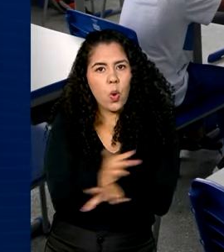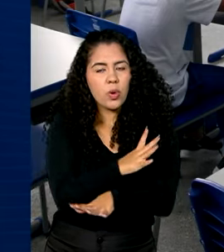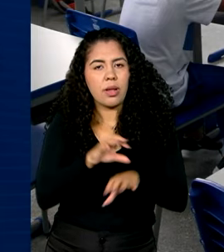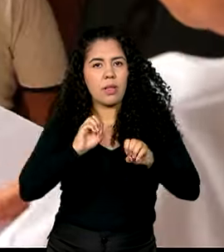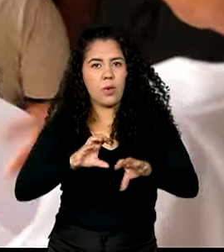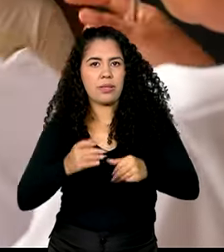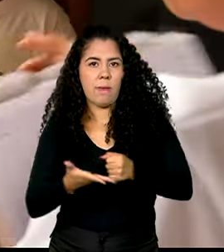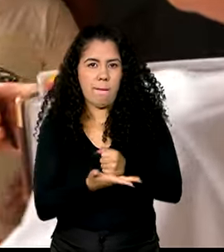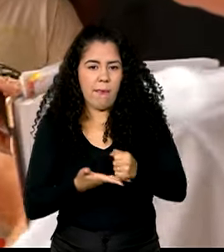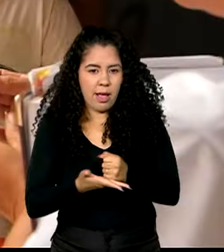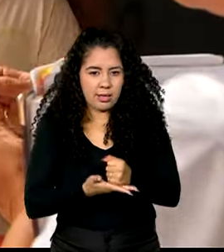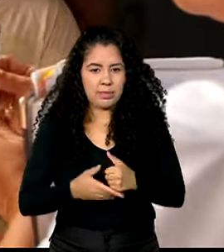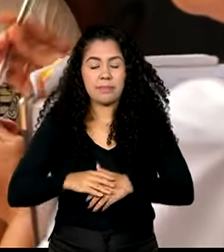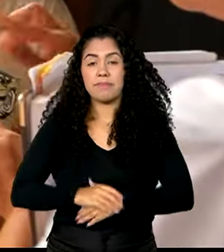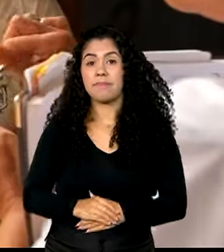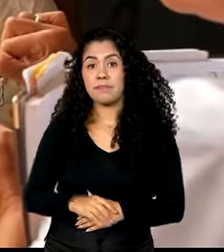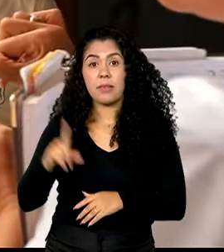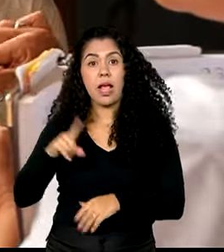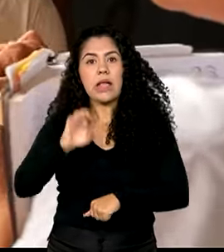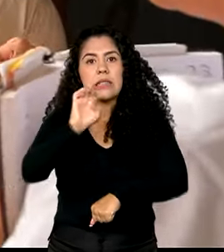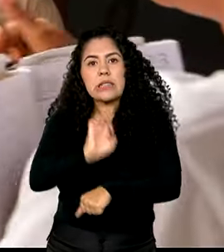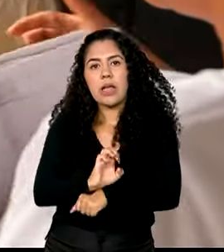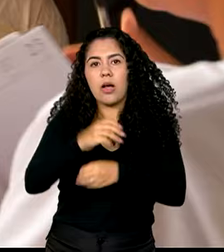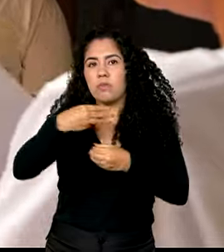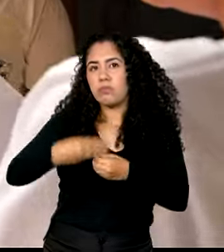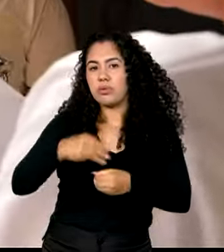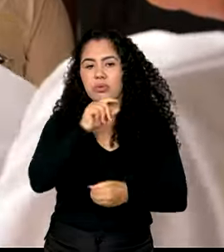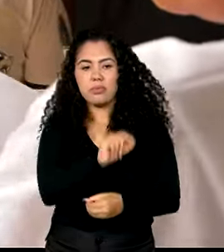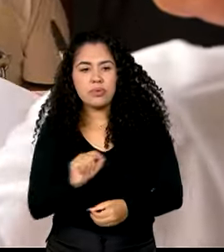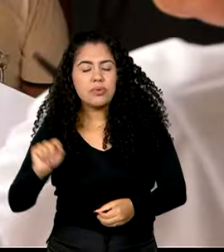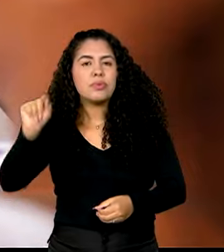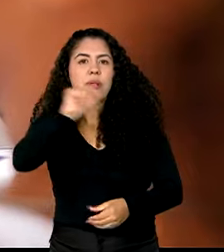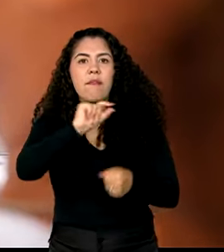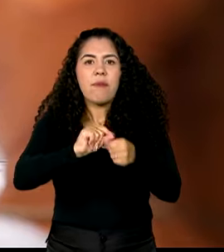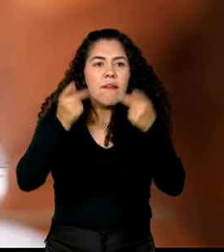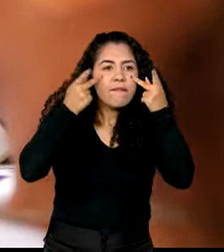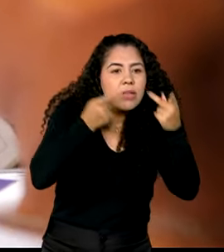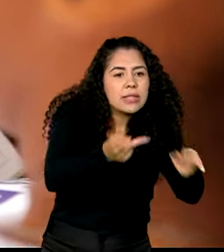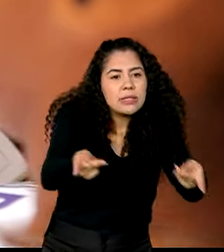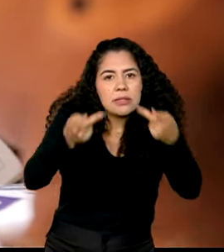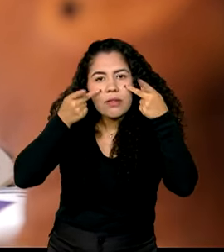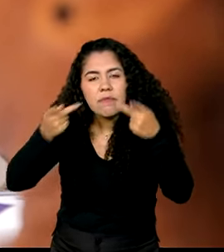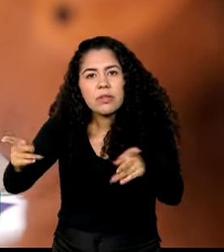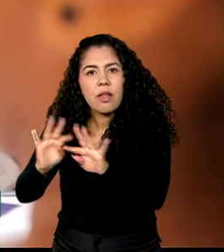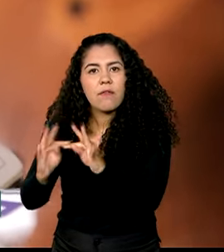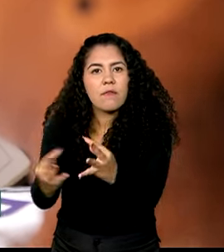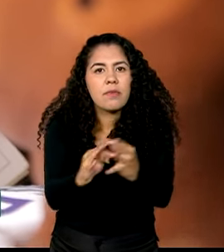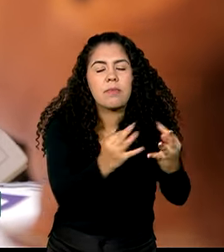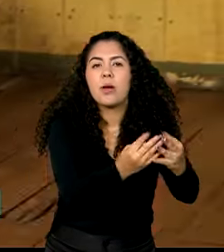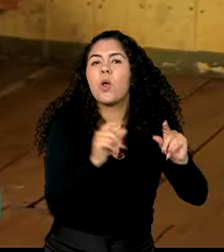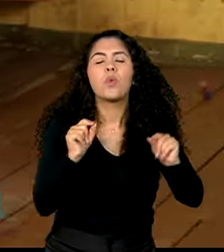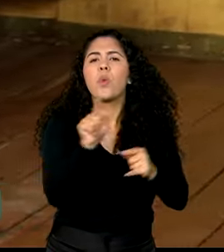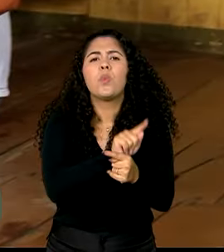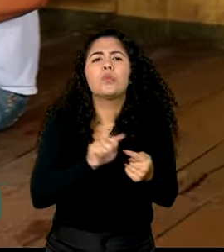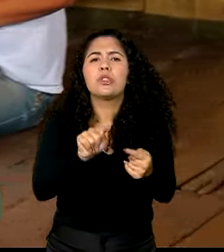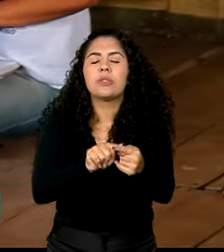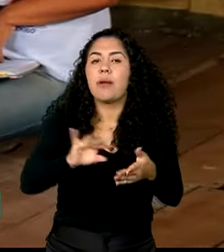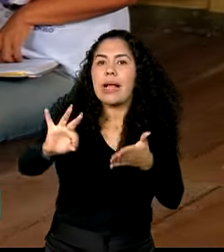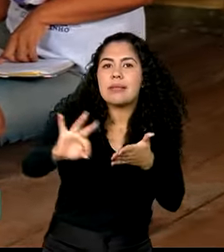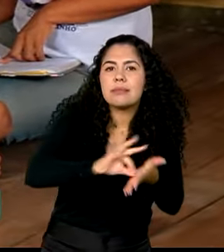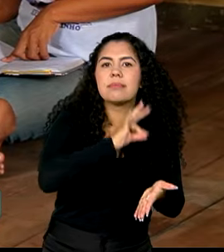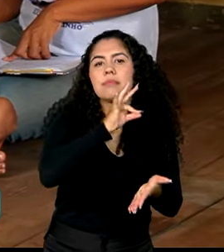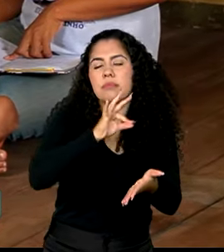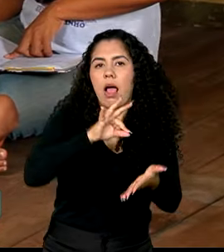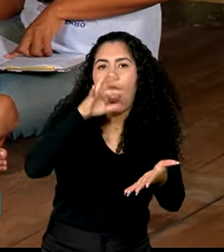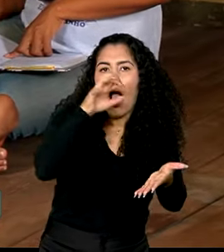básica. Estados e municípios fazem visitas às famílias com a finalidade de atualização de cadastro ou até mesmo